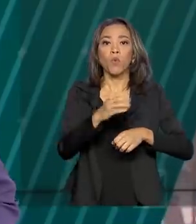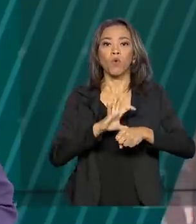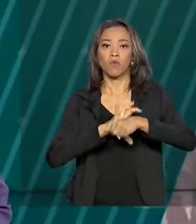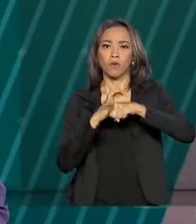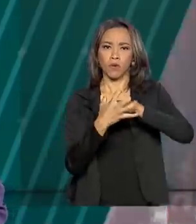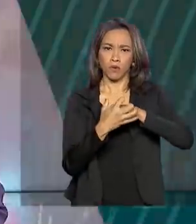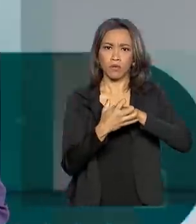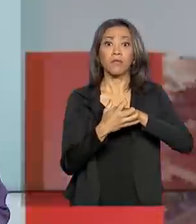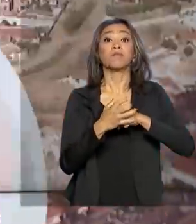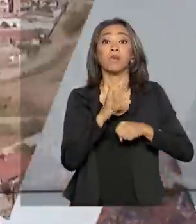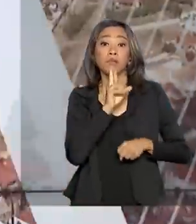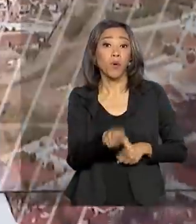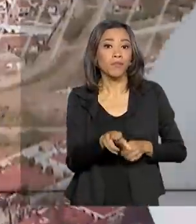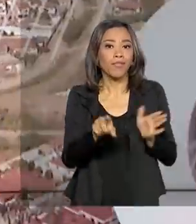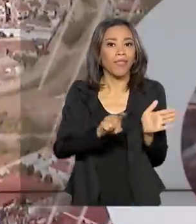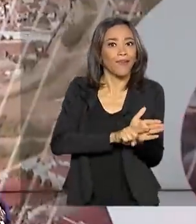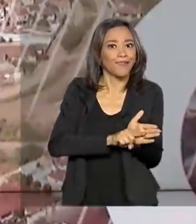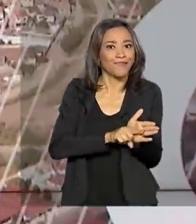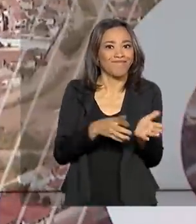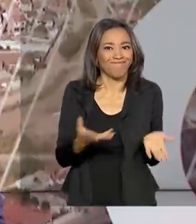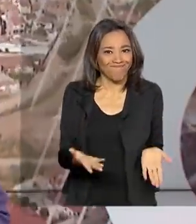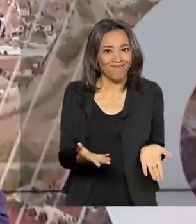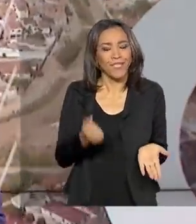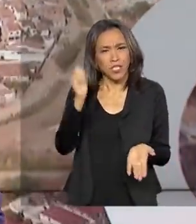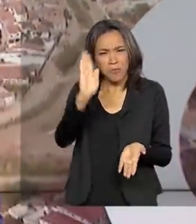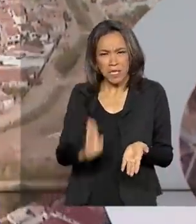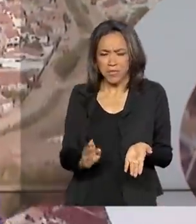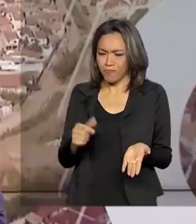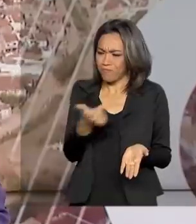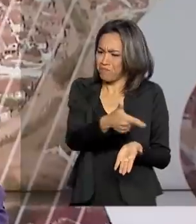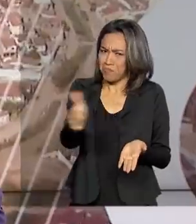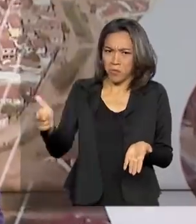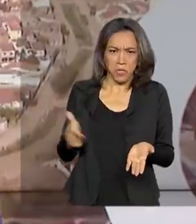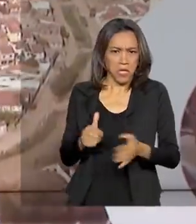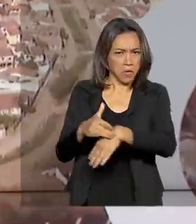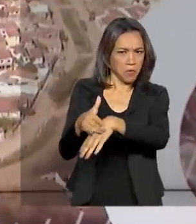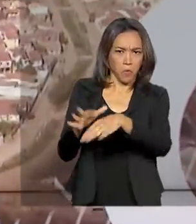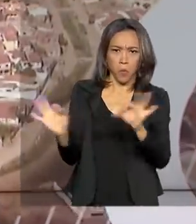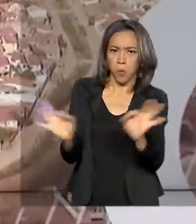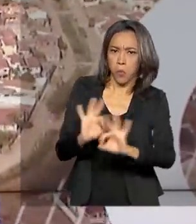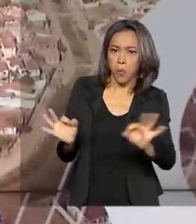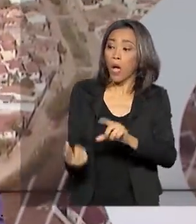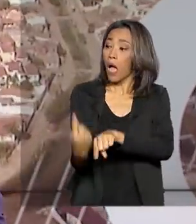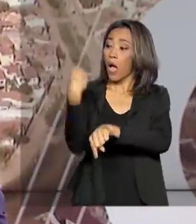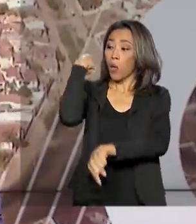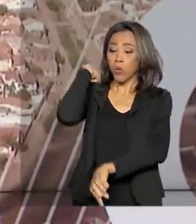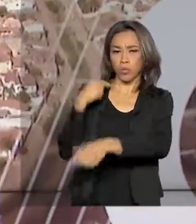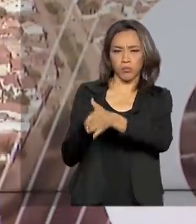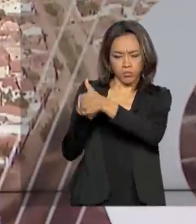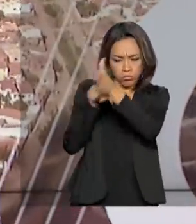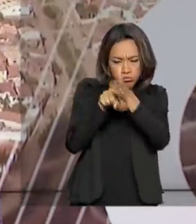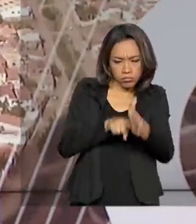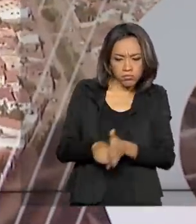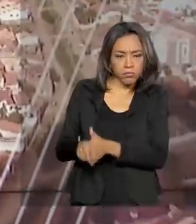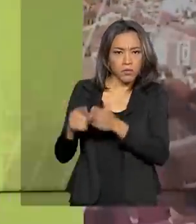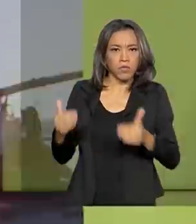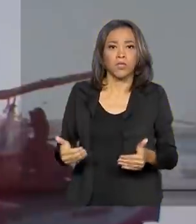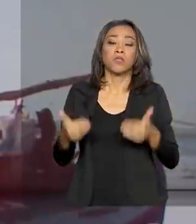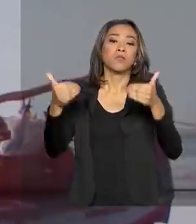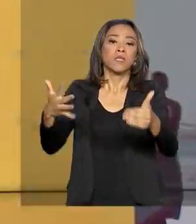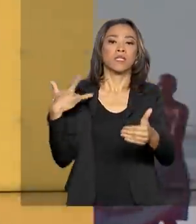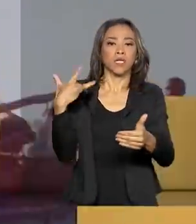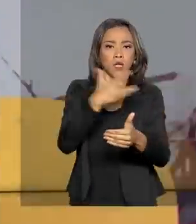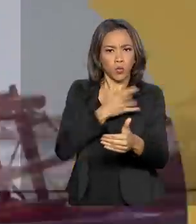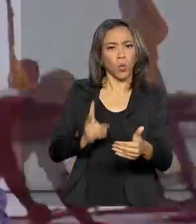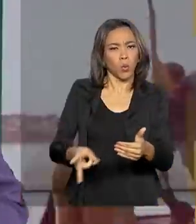deram negativo. E o Brasil permanece sem casos confirmados. Segundo a última atualização do Ministério da Saúde, estão sendo